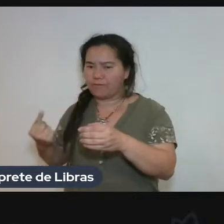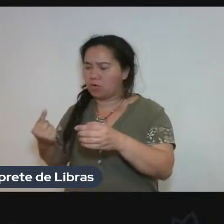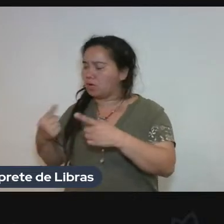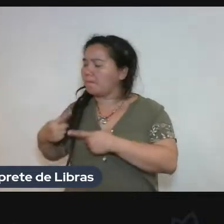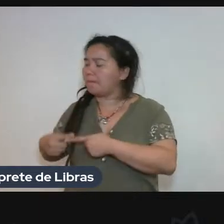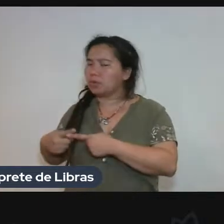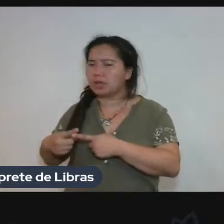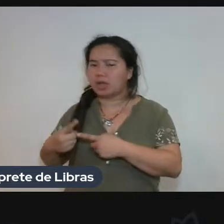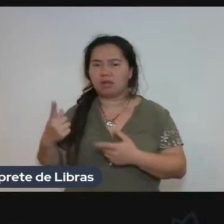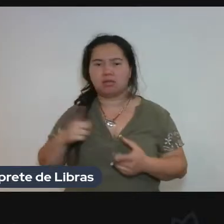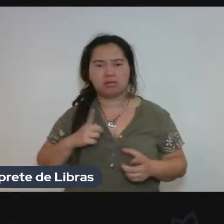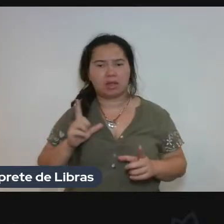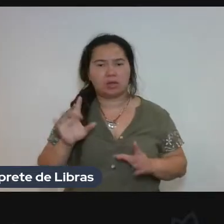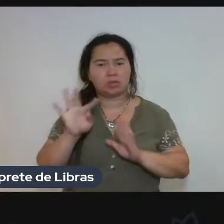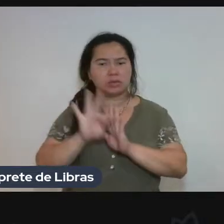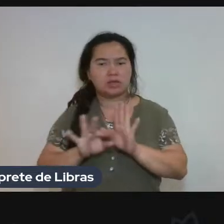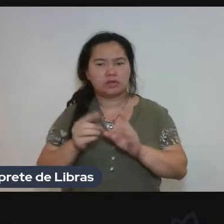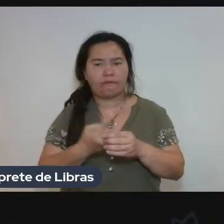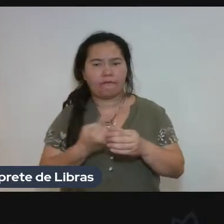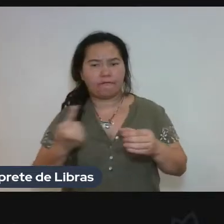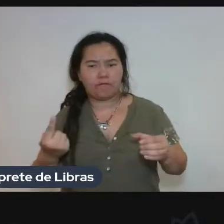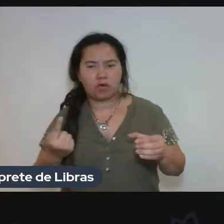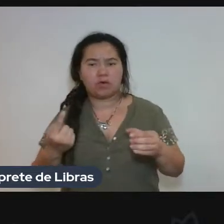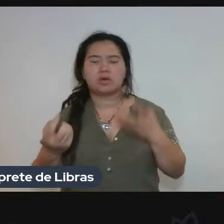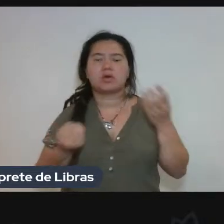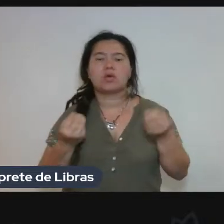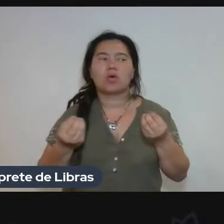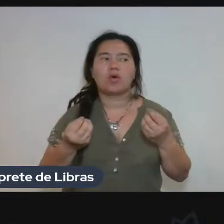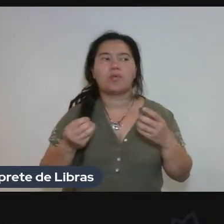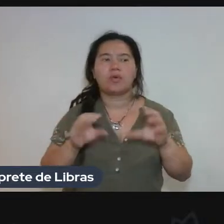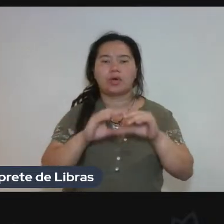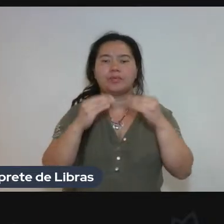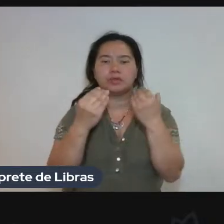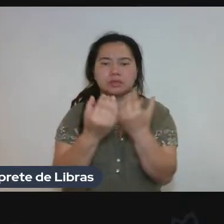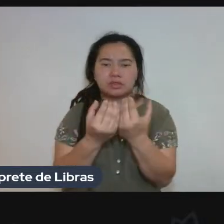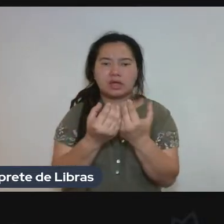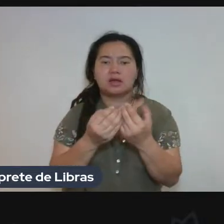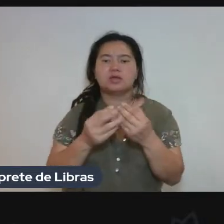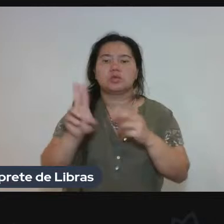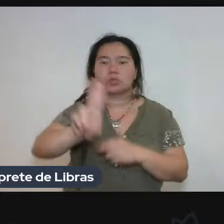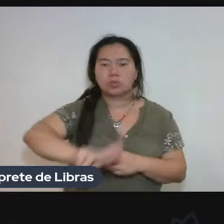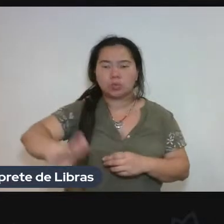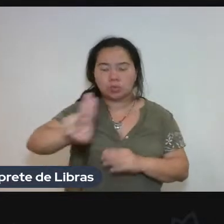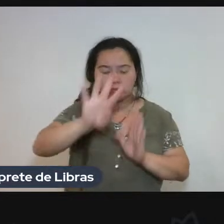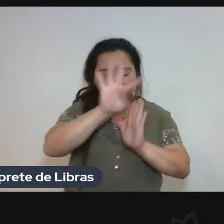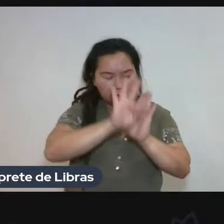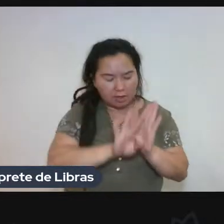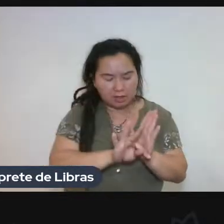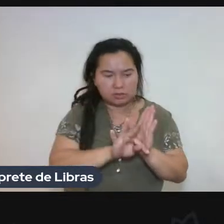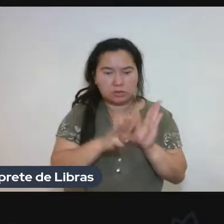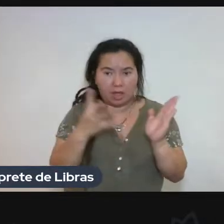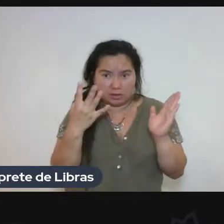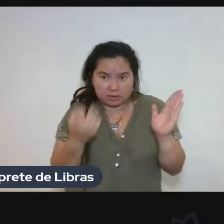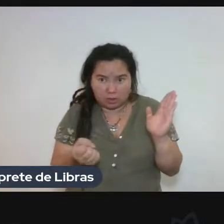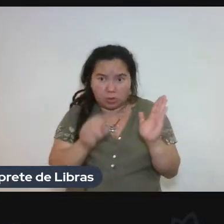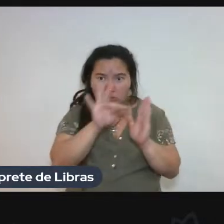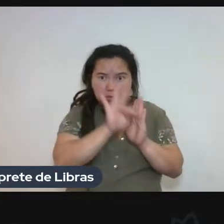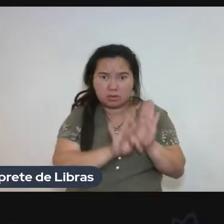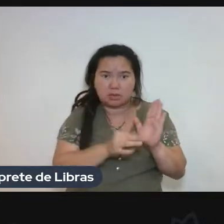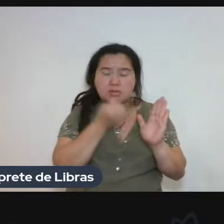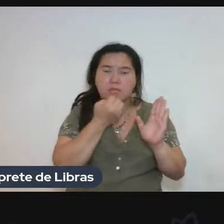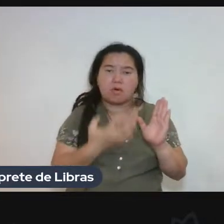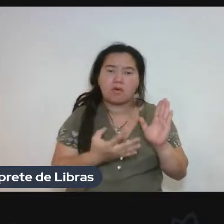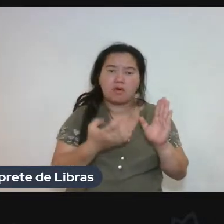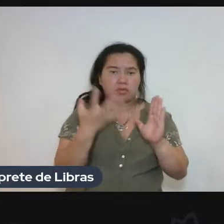comunidade psicanalítica no Brasil, como que essa obra foi recebida e acolhida. Por exemplo, até hoje, as obras que são mais